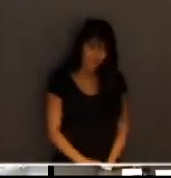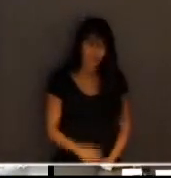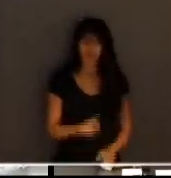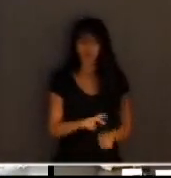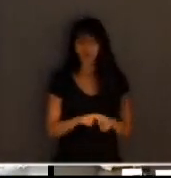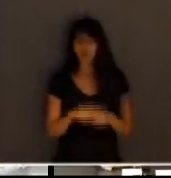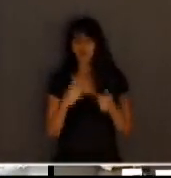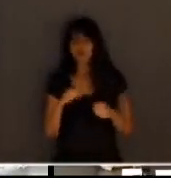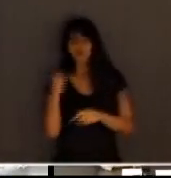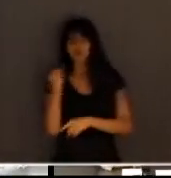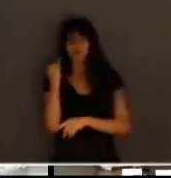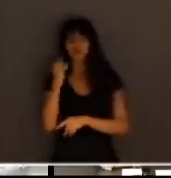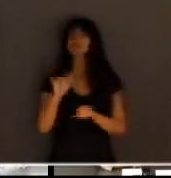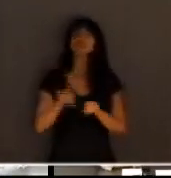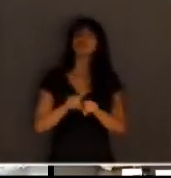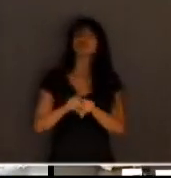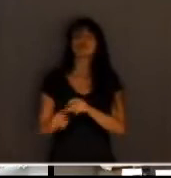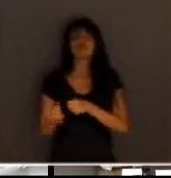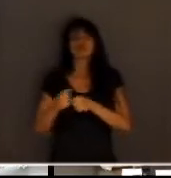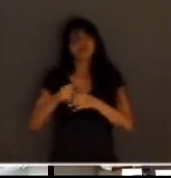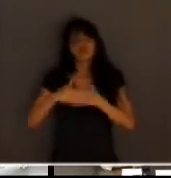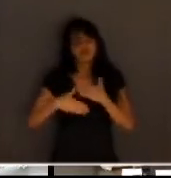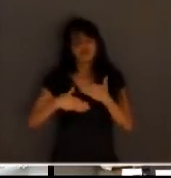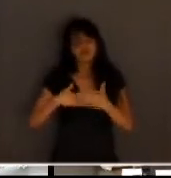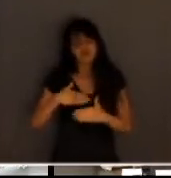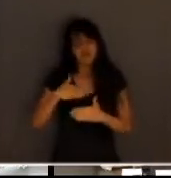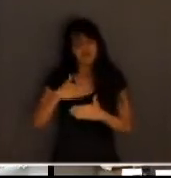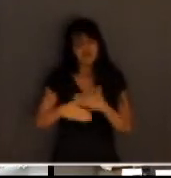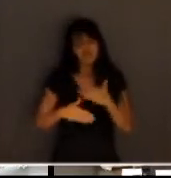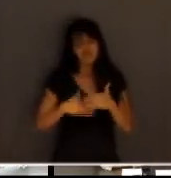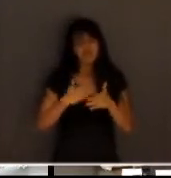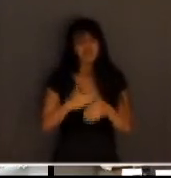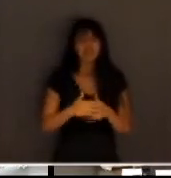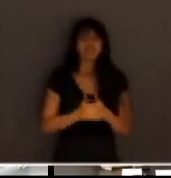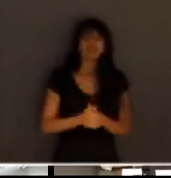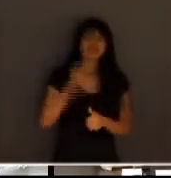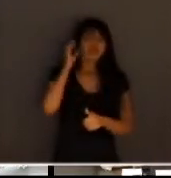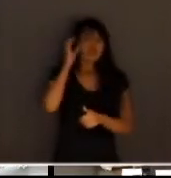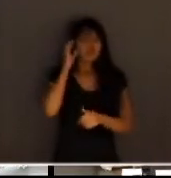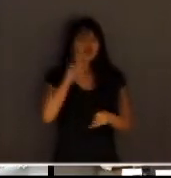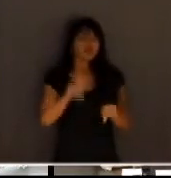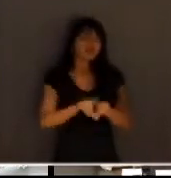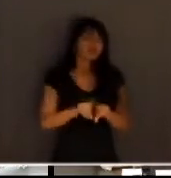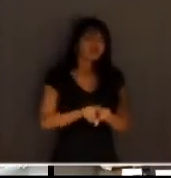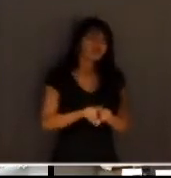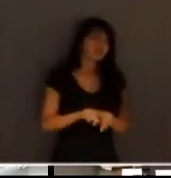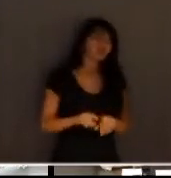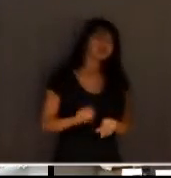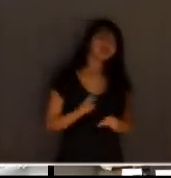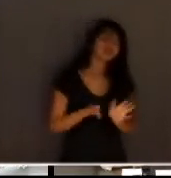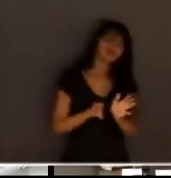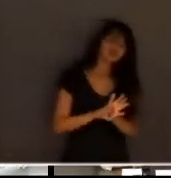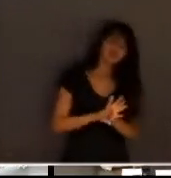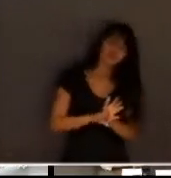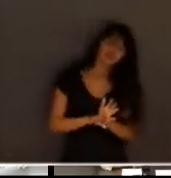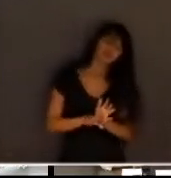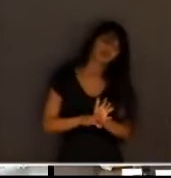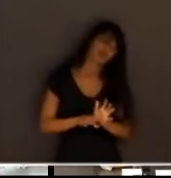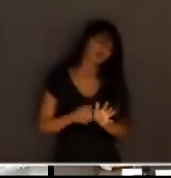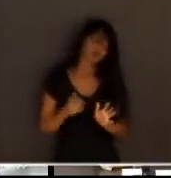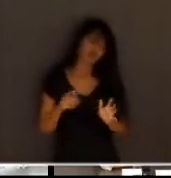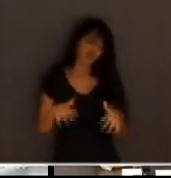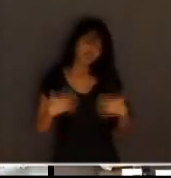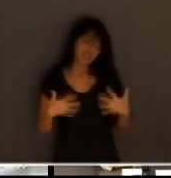Então, voltemos, mas voltemos devagar, voltemos conscientes. Recomecemos com garra, sempre. Não dá para negar